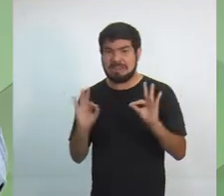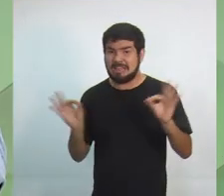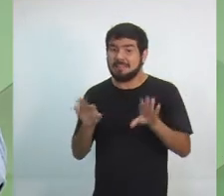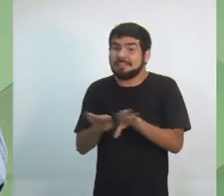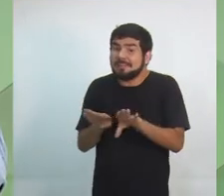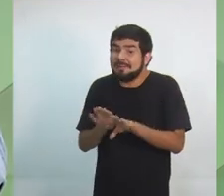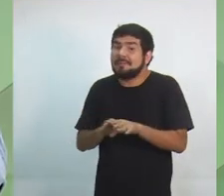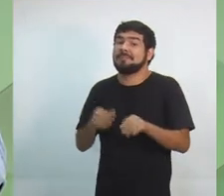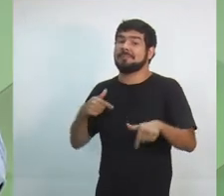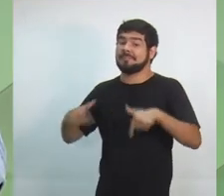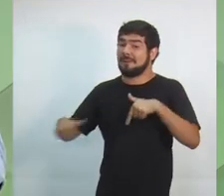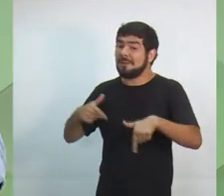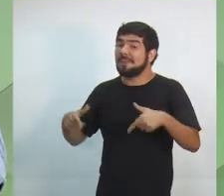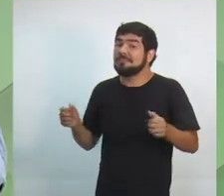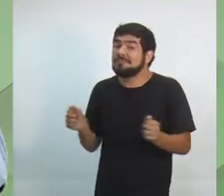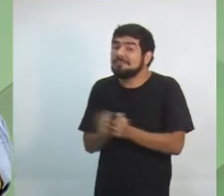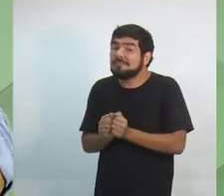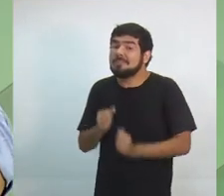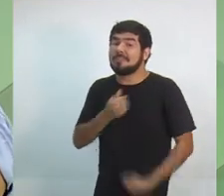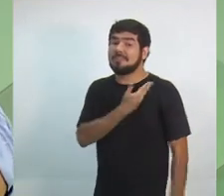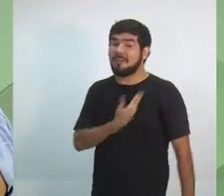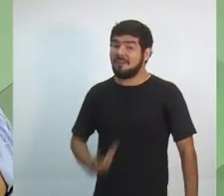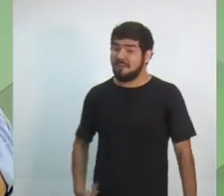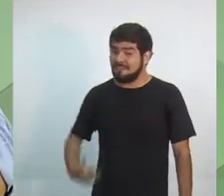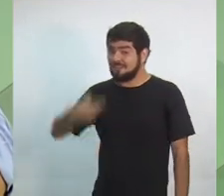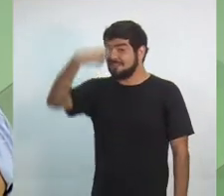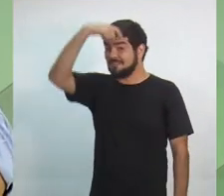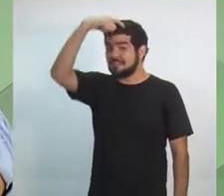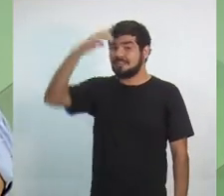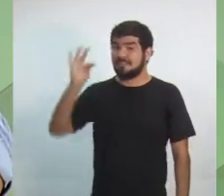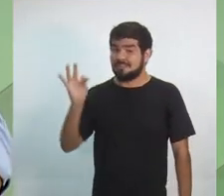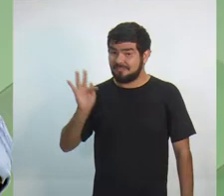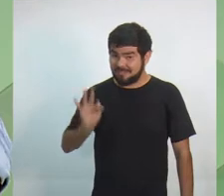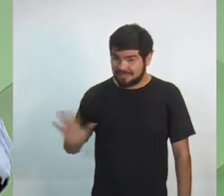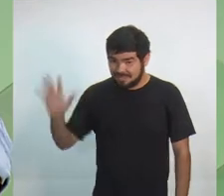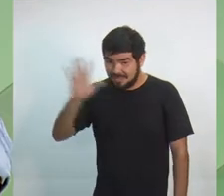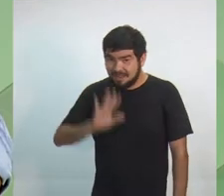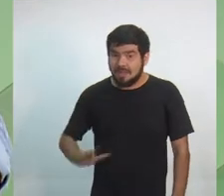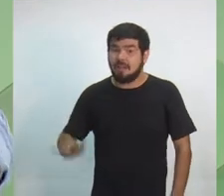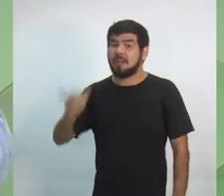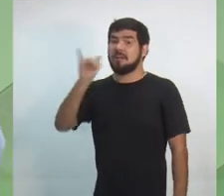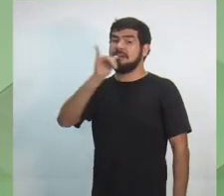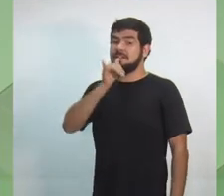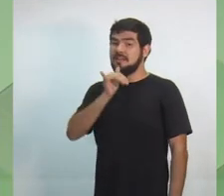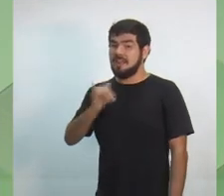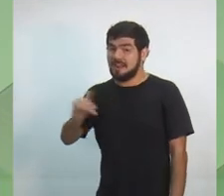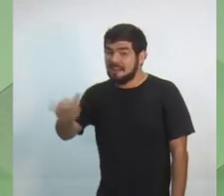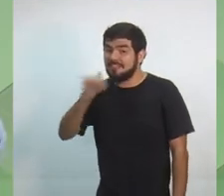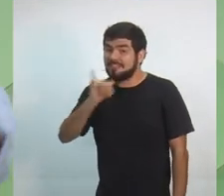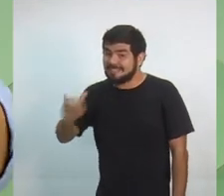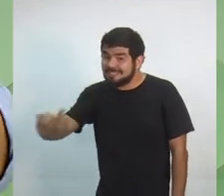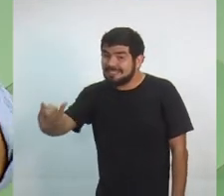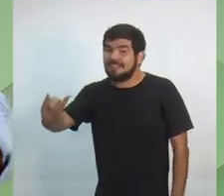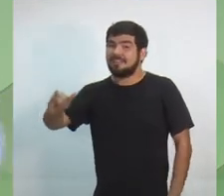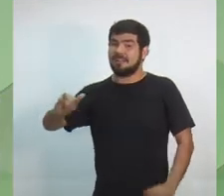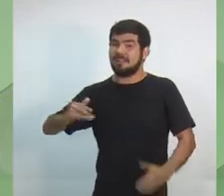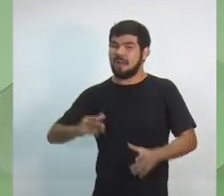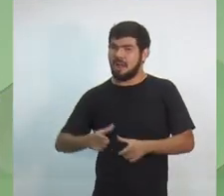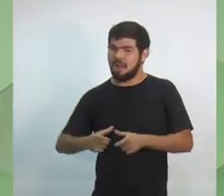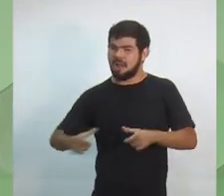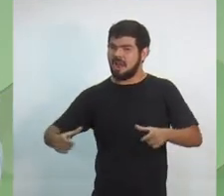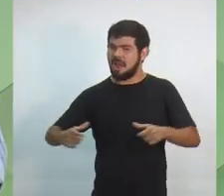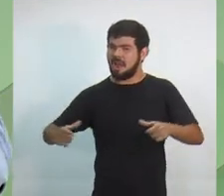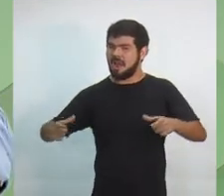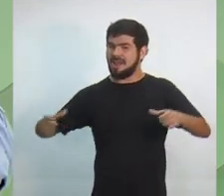trabalhar junto ao governo federal para levar eletrificação vamos lutar para ampliar o